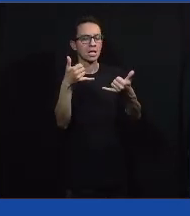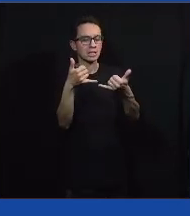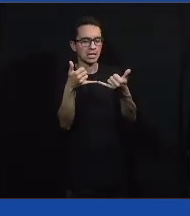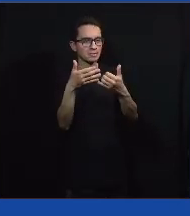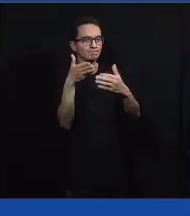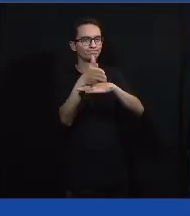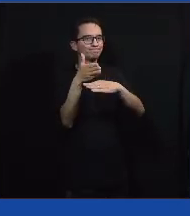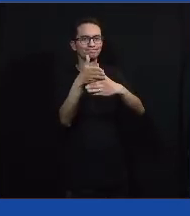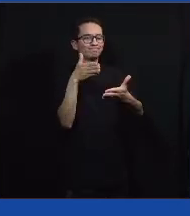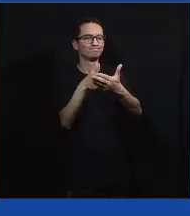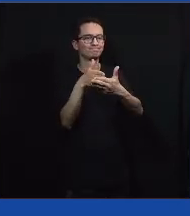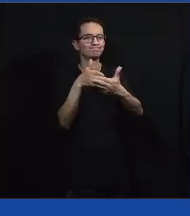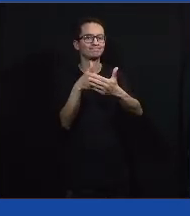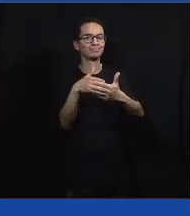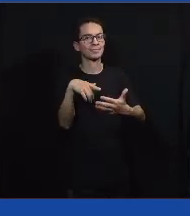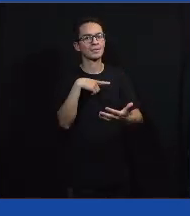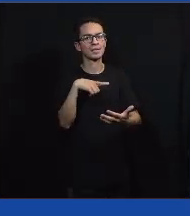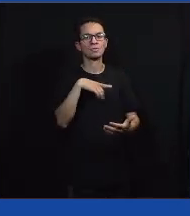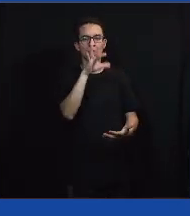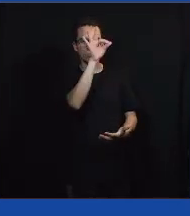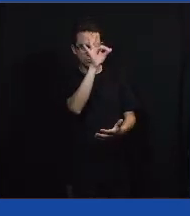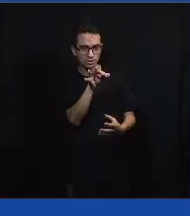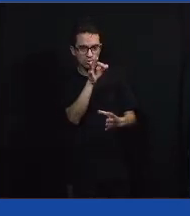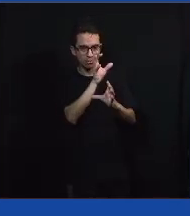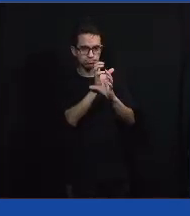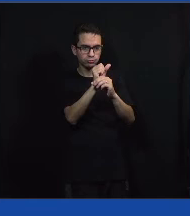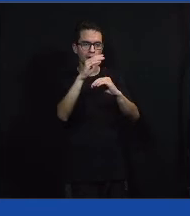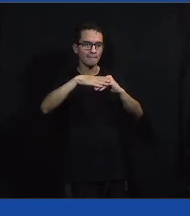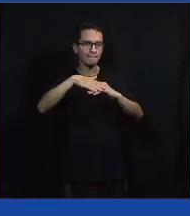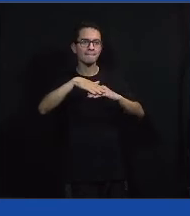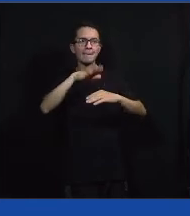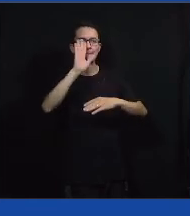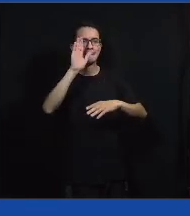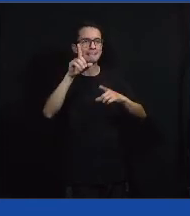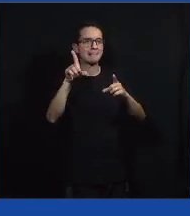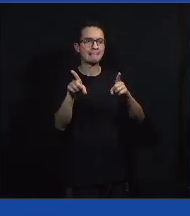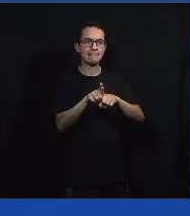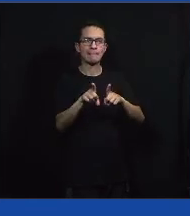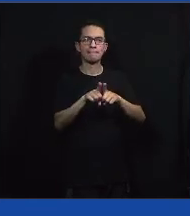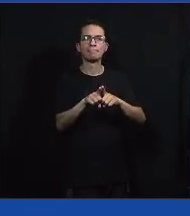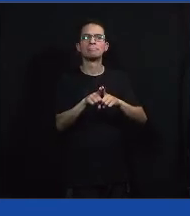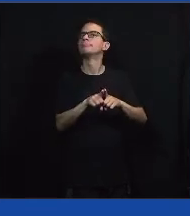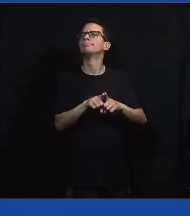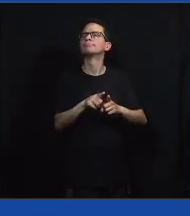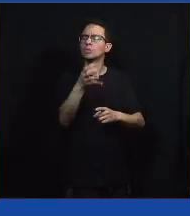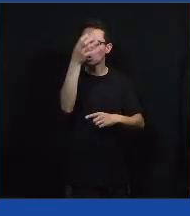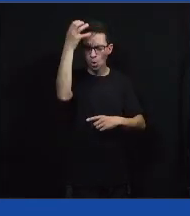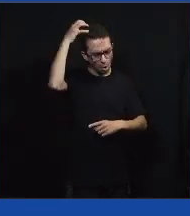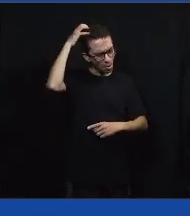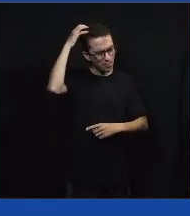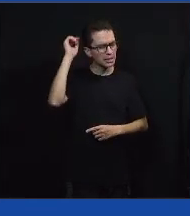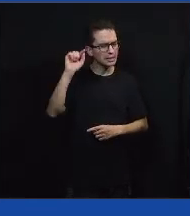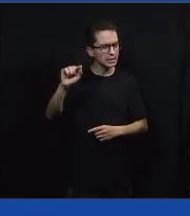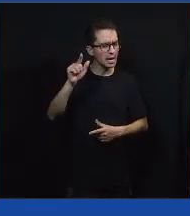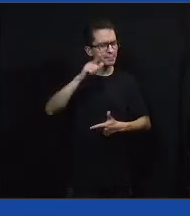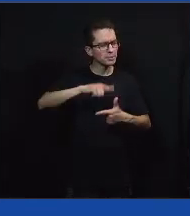essa parcela talvez mais vulnerável principalmente? Então, o que gerou esse problema? O que vocês acham?